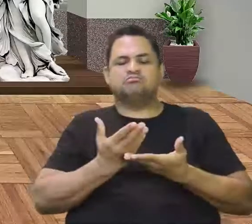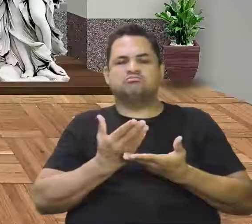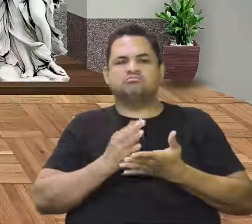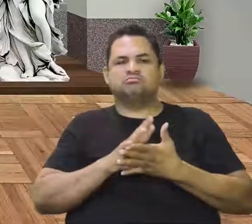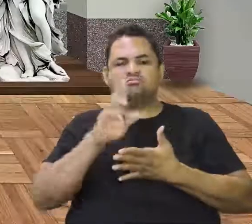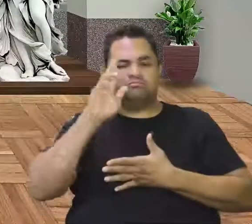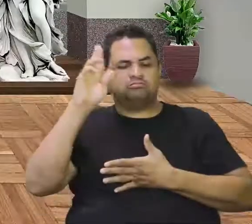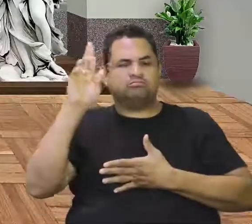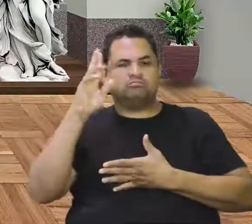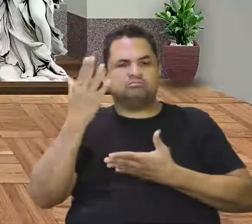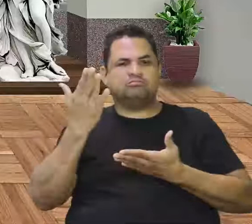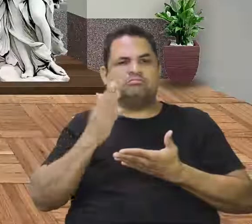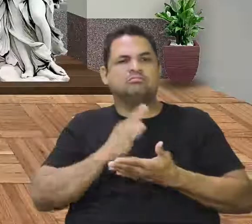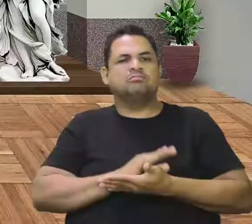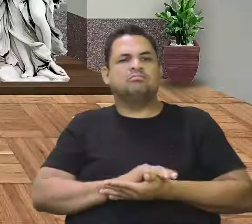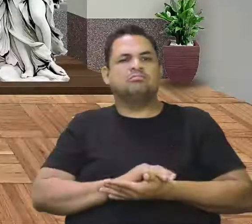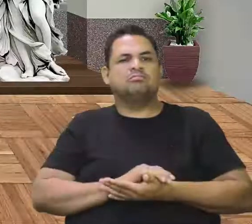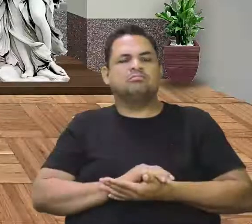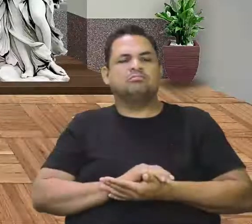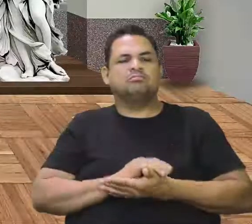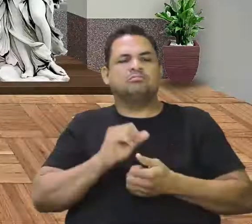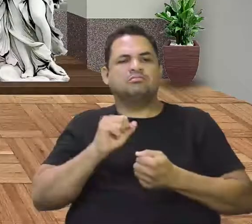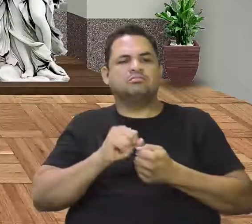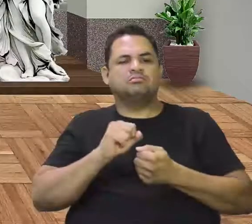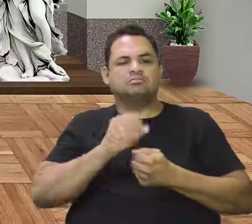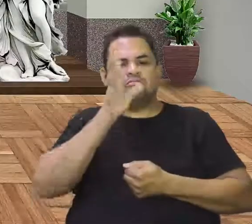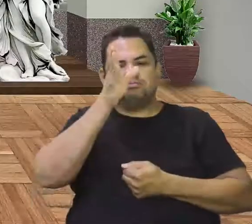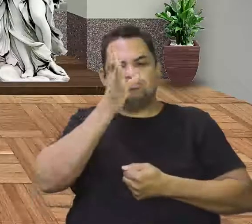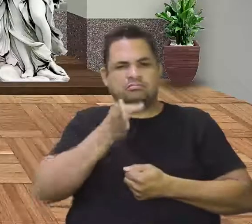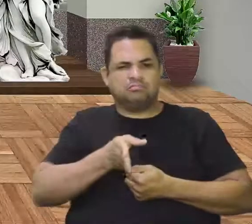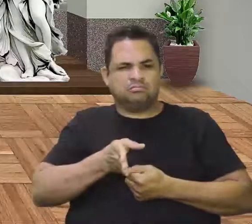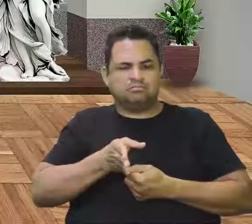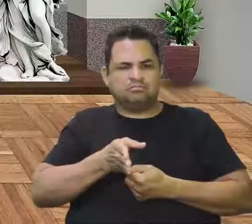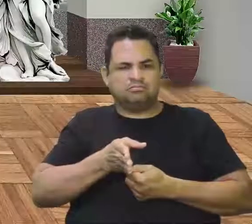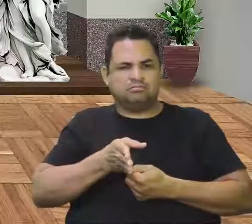a... Vai ser feito a linha imaginária.